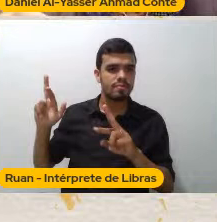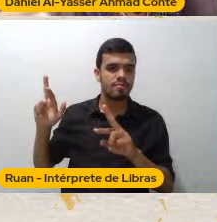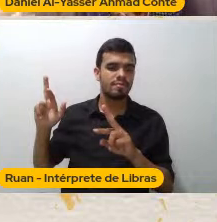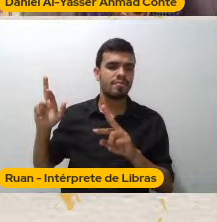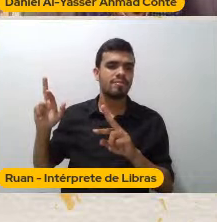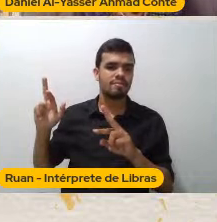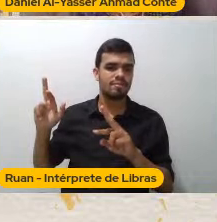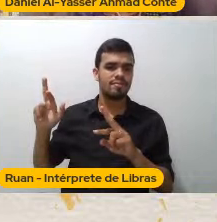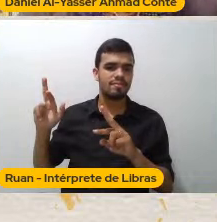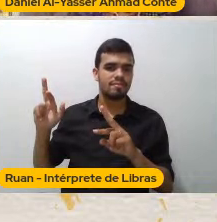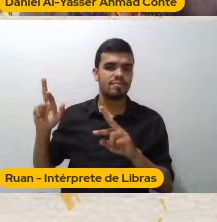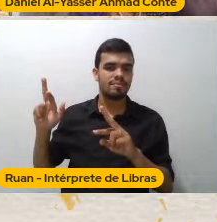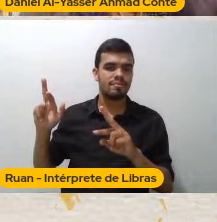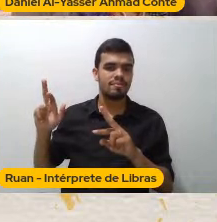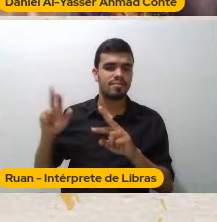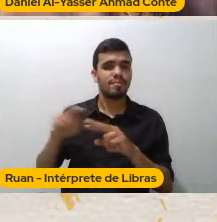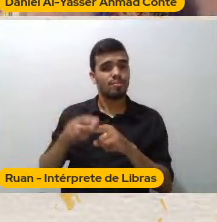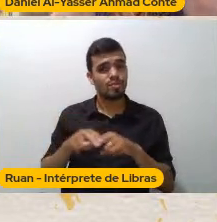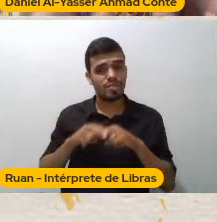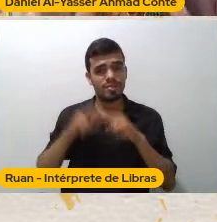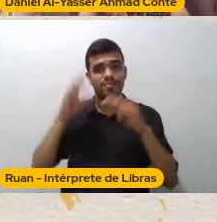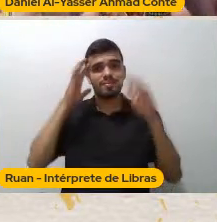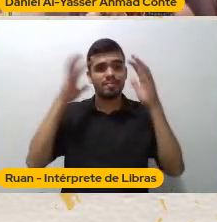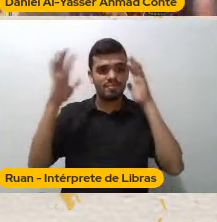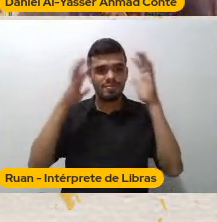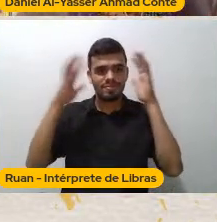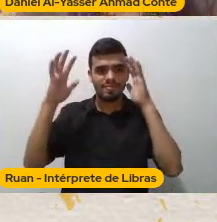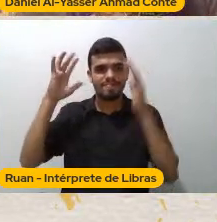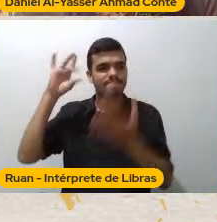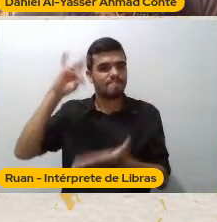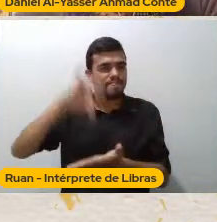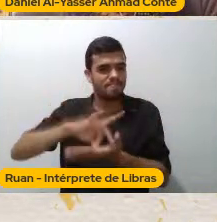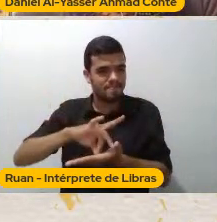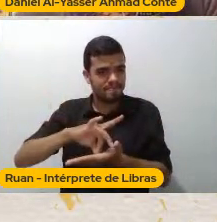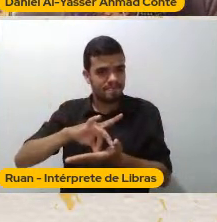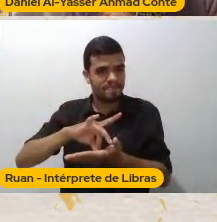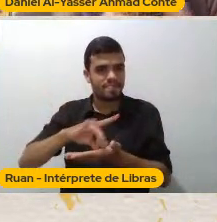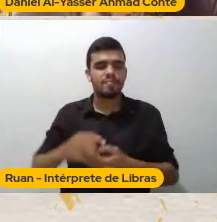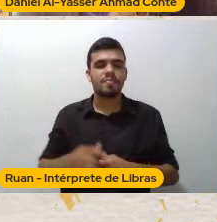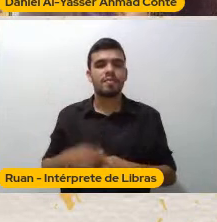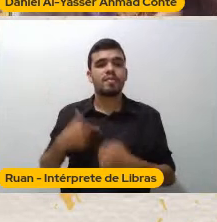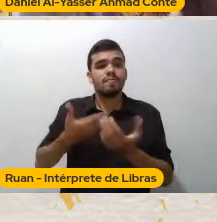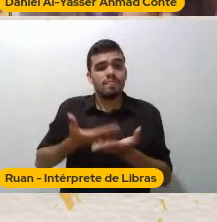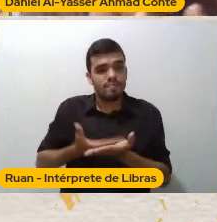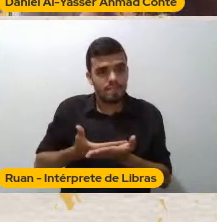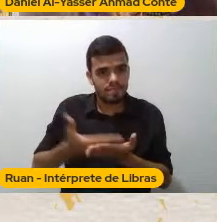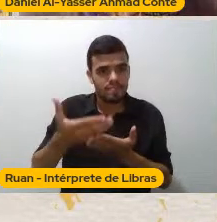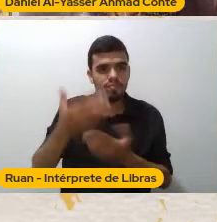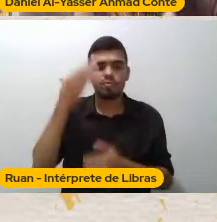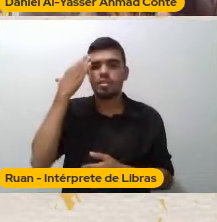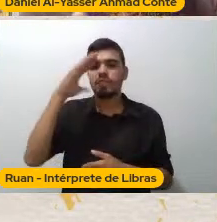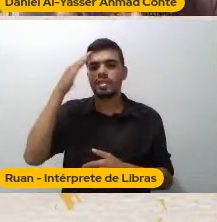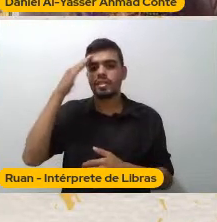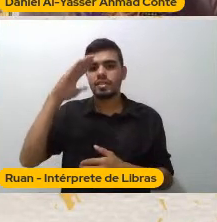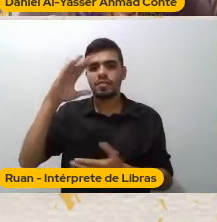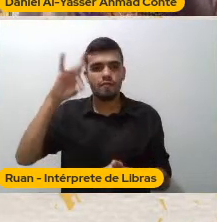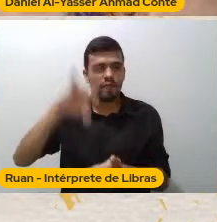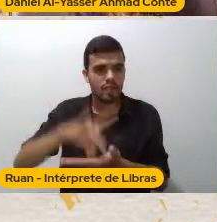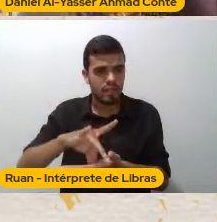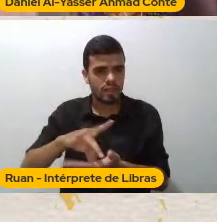A gente ficcionaliza O real E é só a partir daí Que a gente compreende A realidade Por que nós vemos Hoje